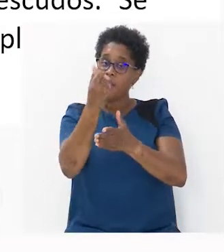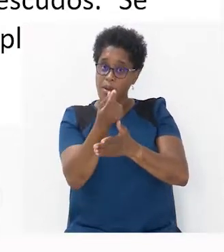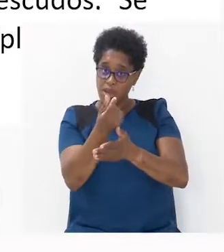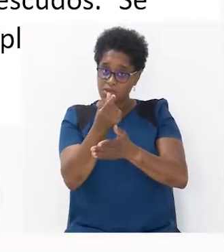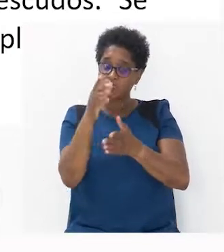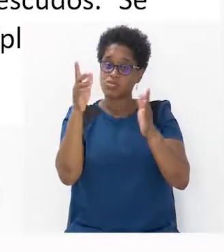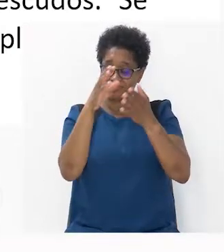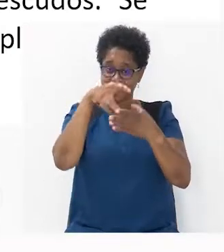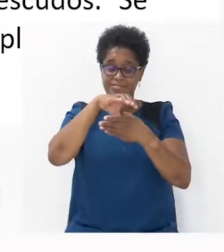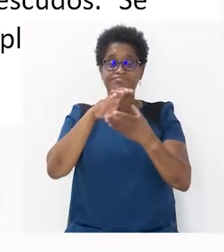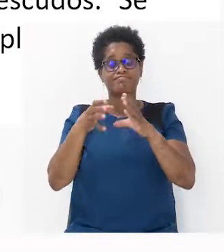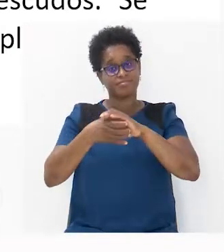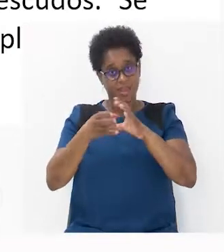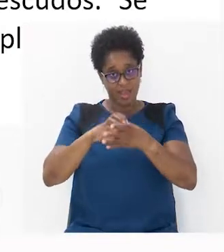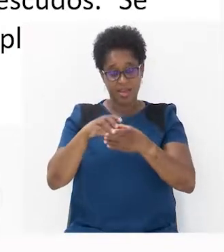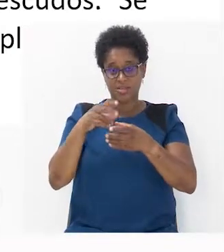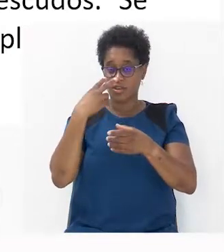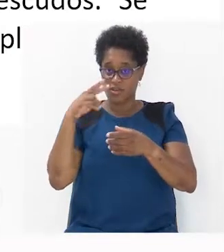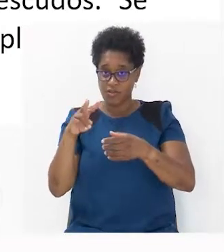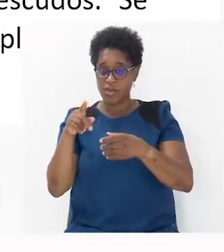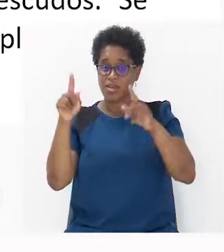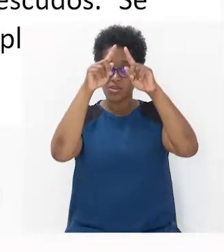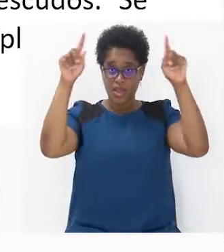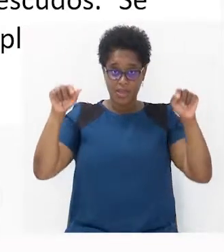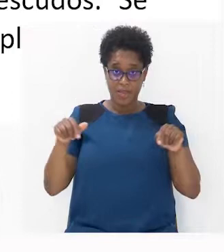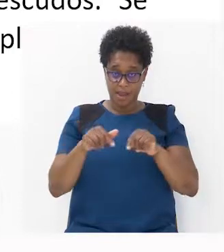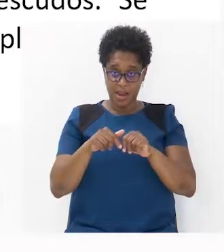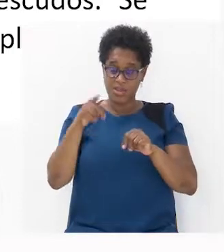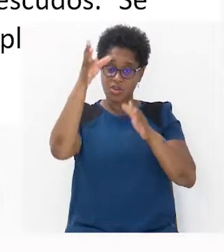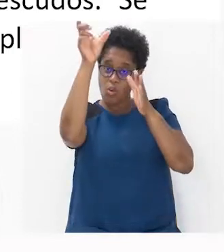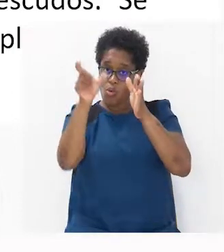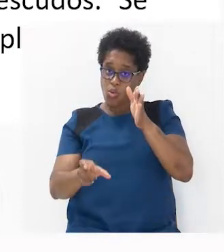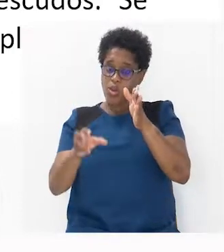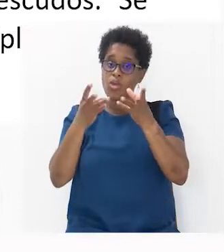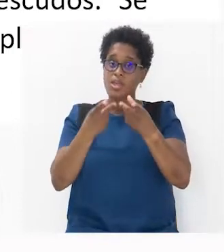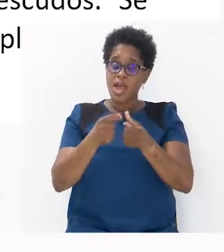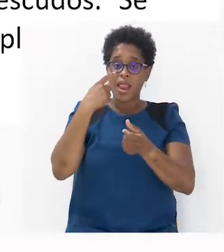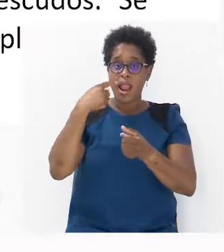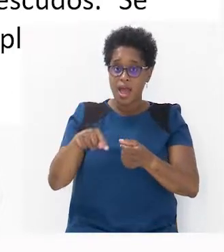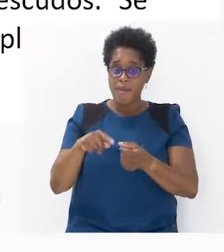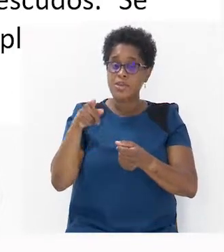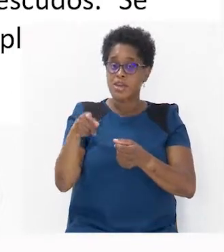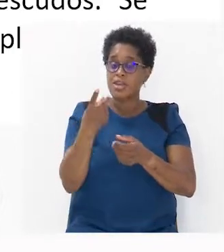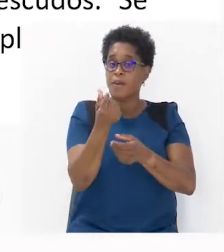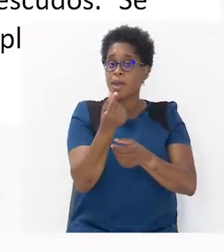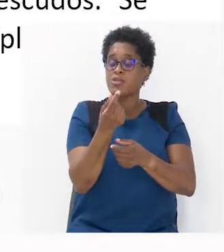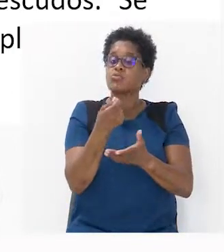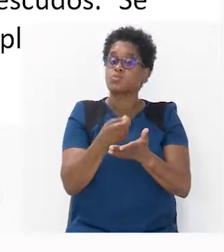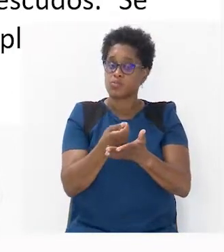tabela, nessa coluna nós temos a quantidade de lápis e aqui nós temos o preço.